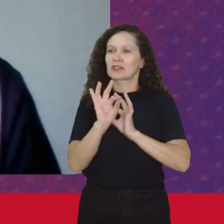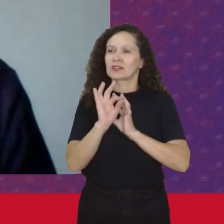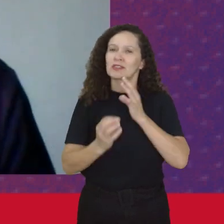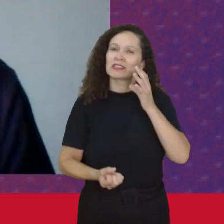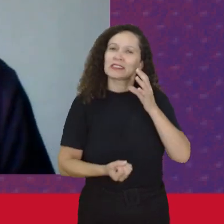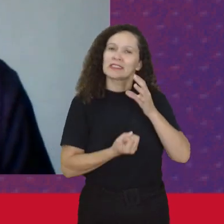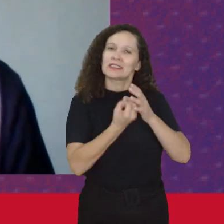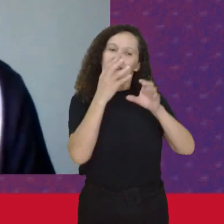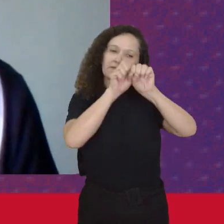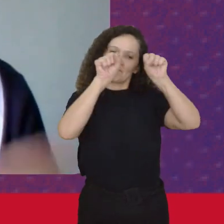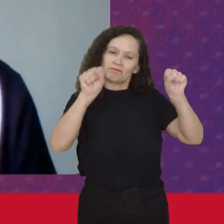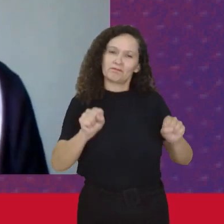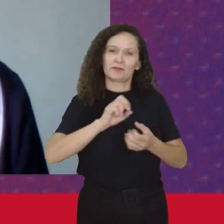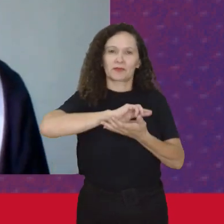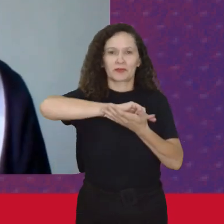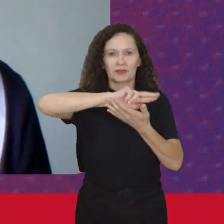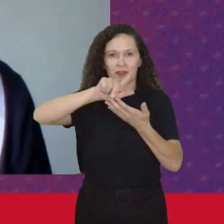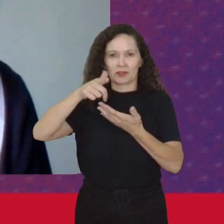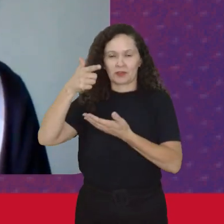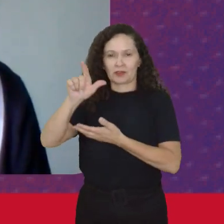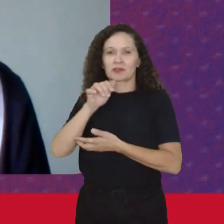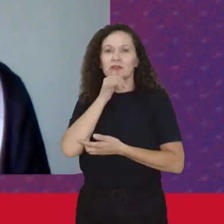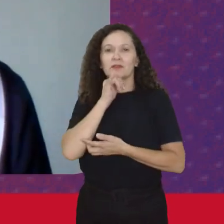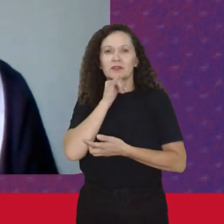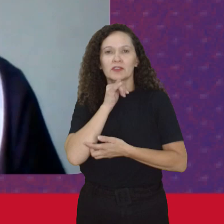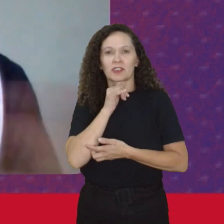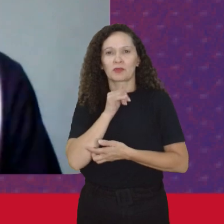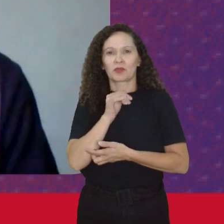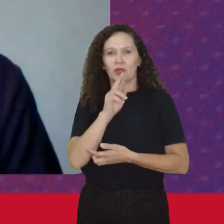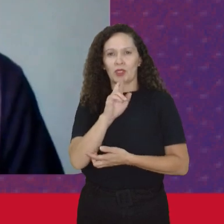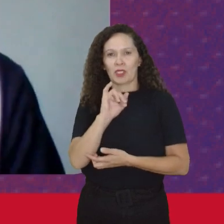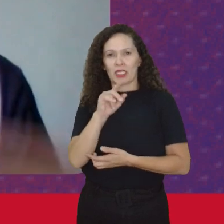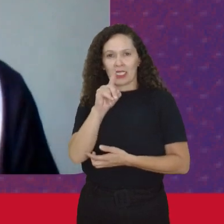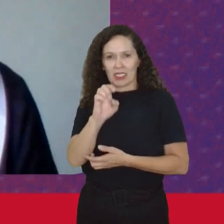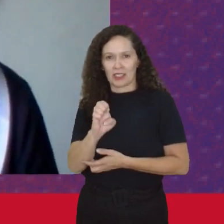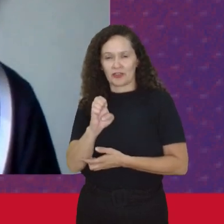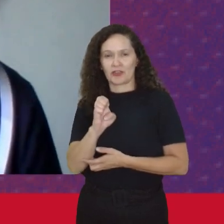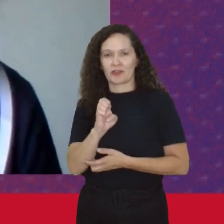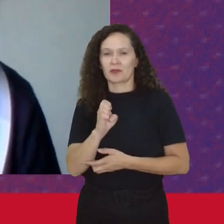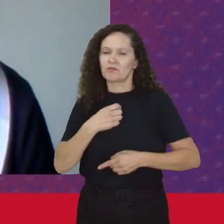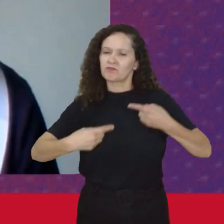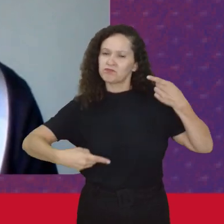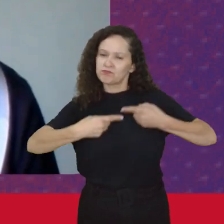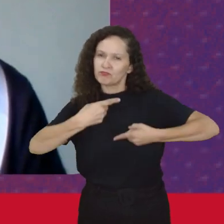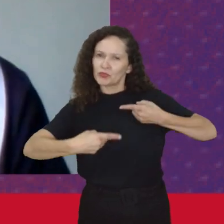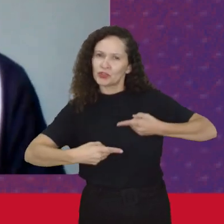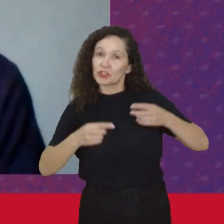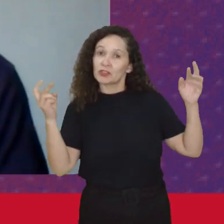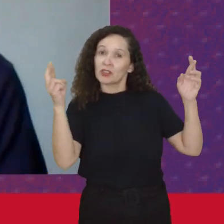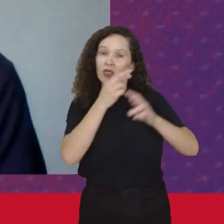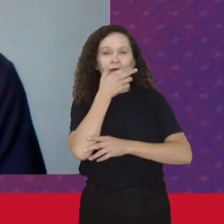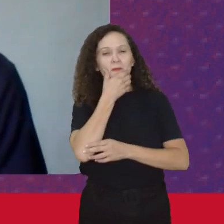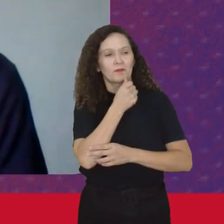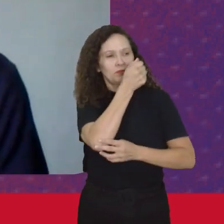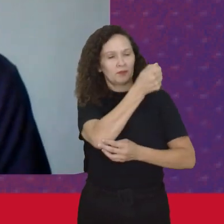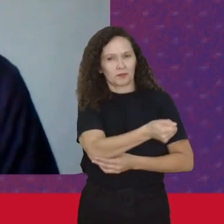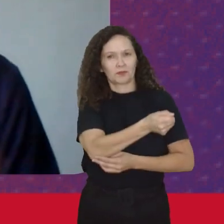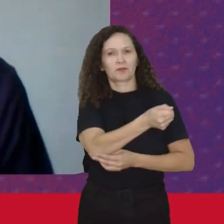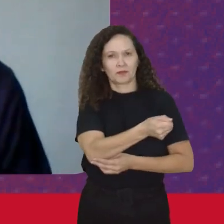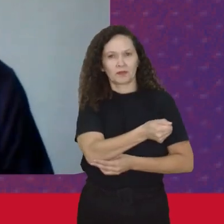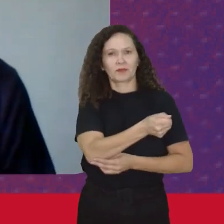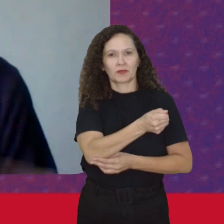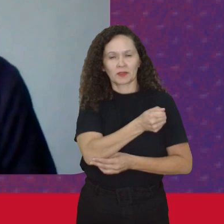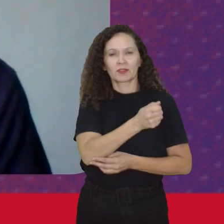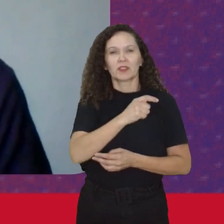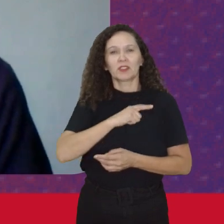síntese Entre as duas coisas Então você tem A Rede Hartmann Que vai discutir Essa relação Com o patriarcado Tem a Juliette